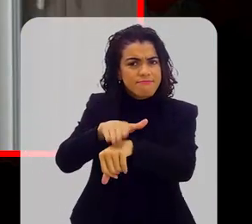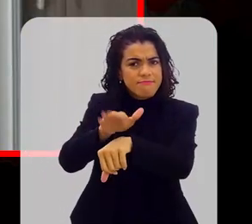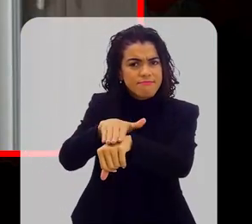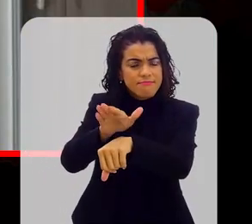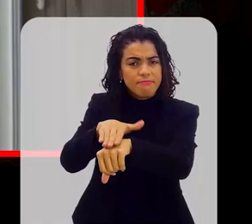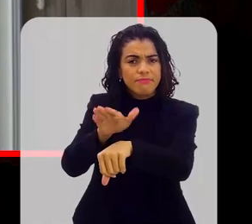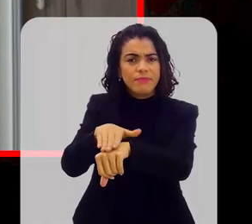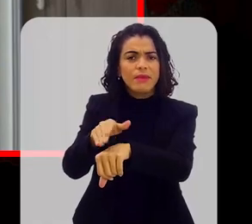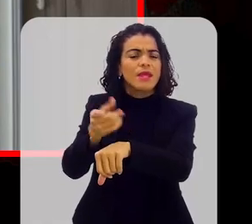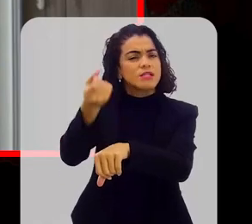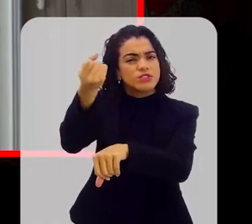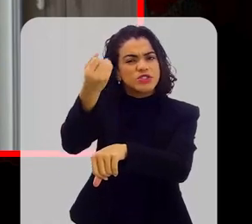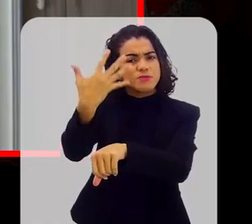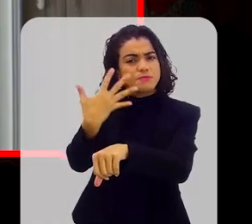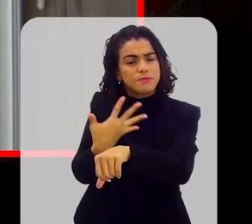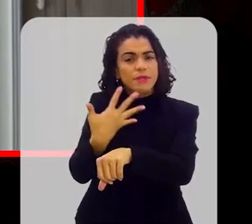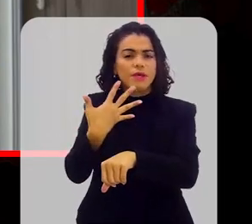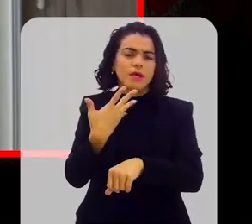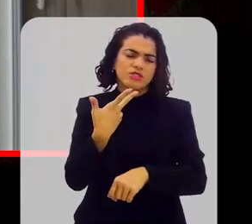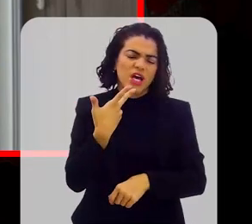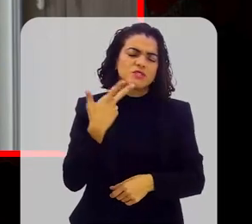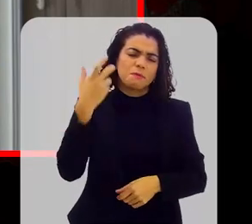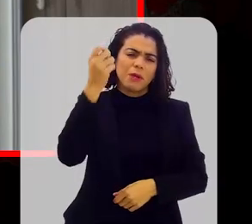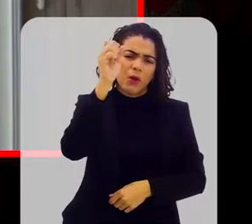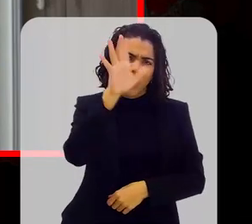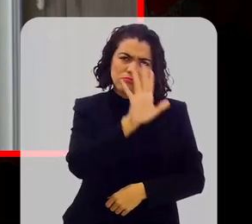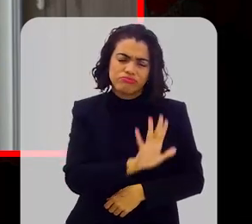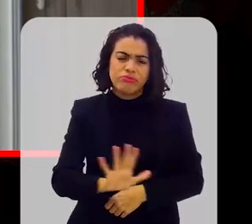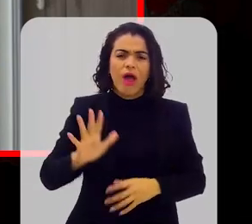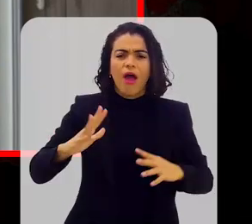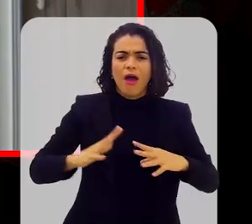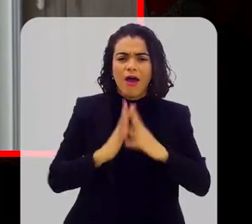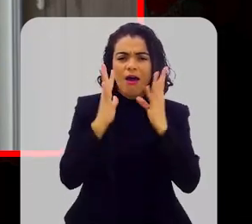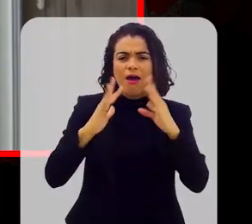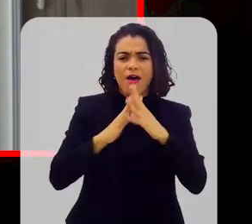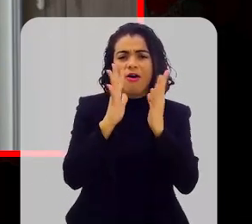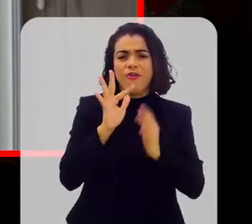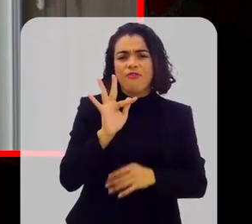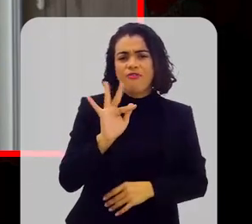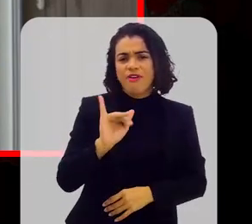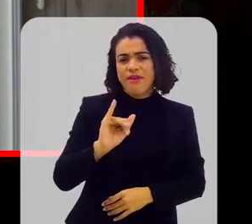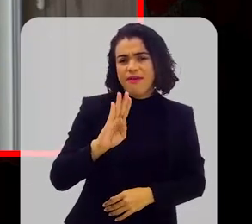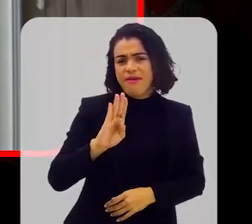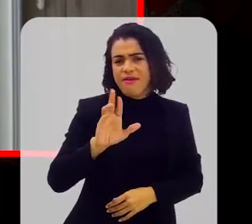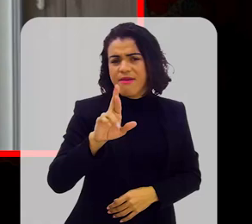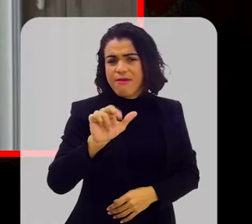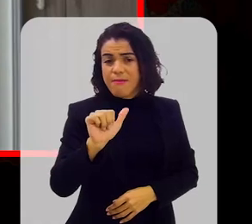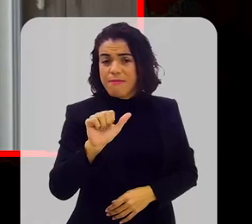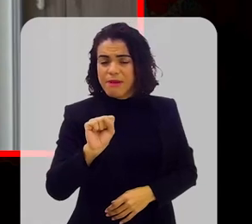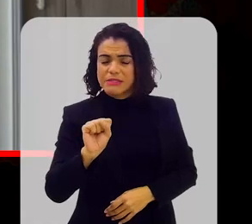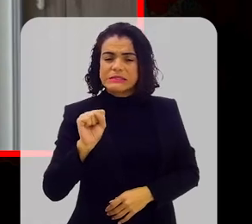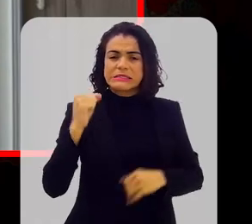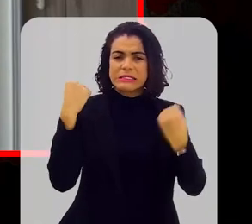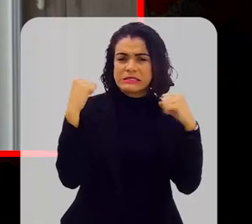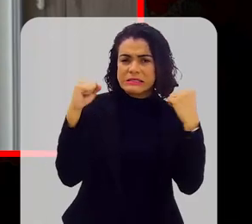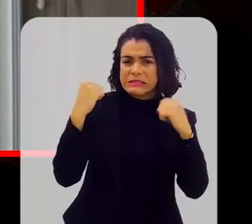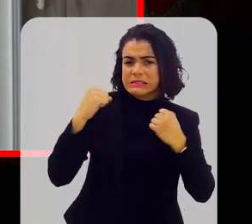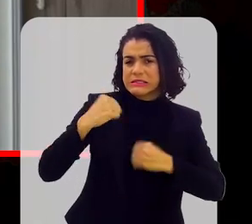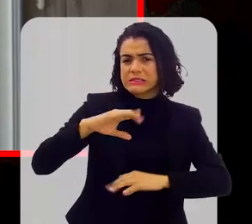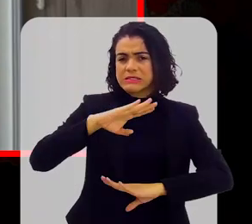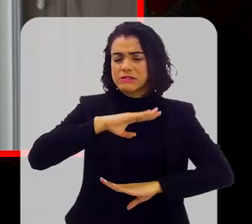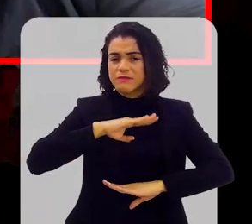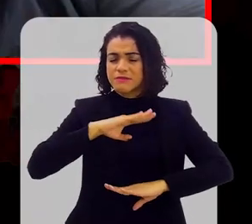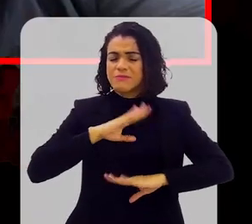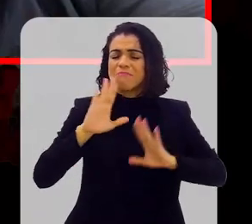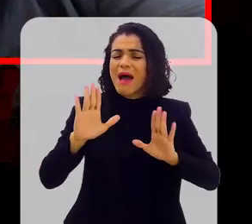descreve? Você já disse em linhas gerais, com fibras, com exercício físico. Mas o que você